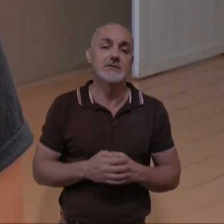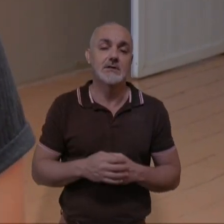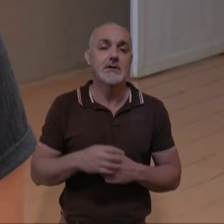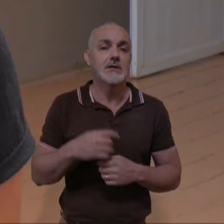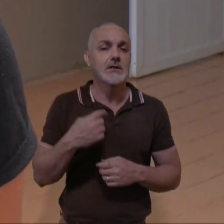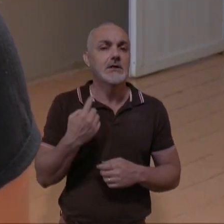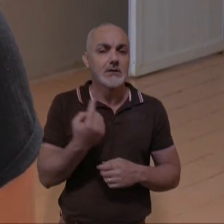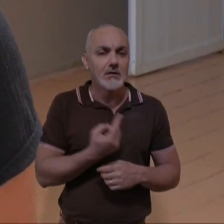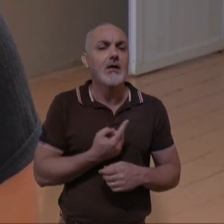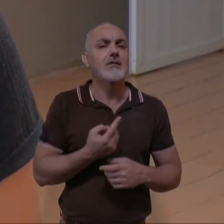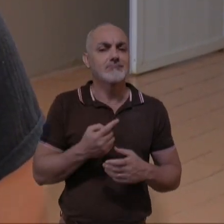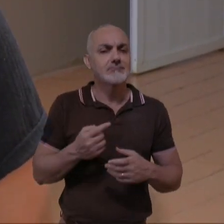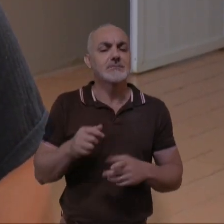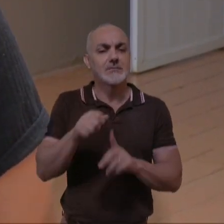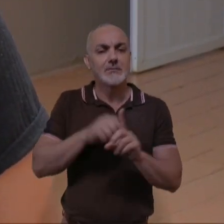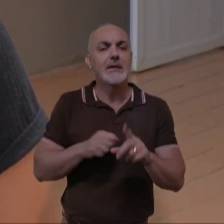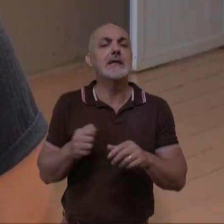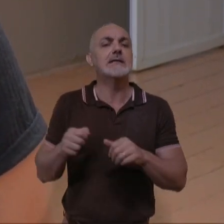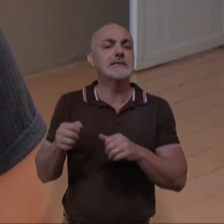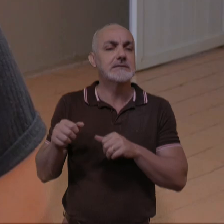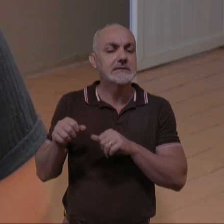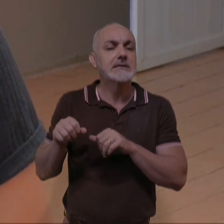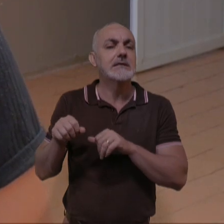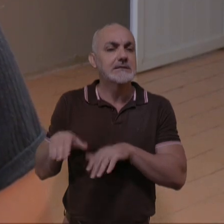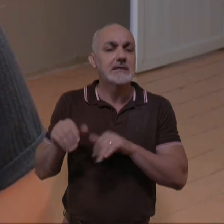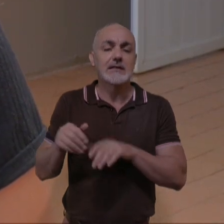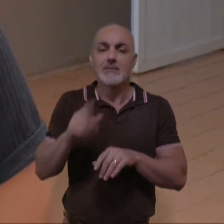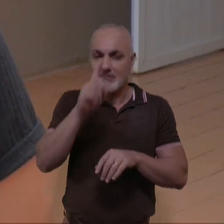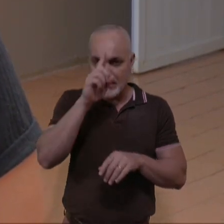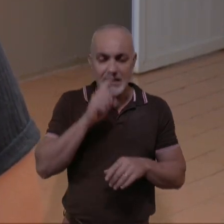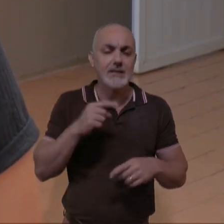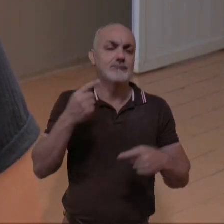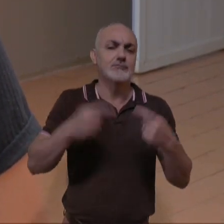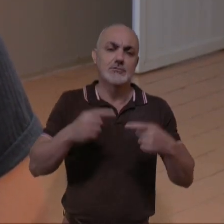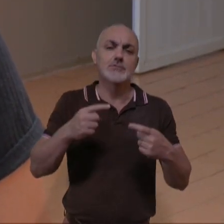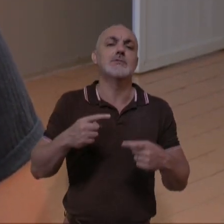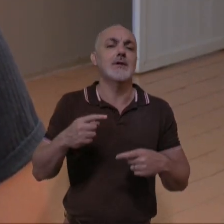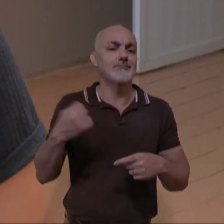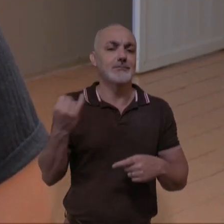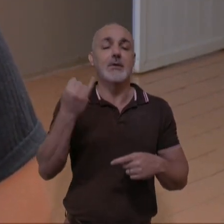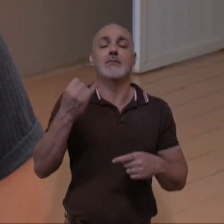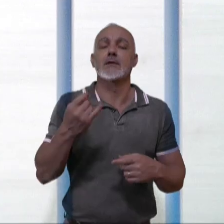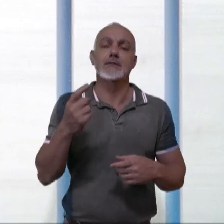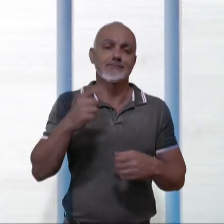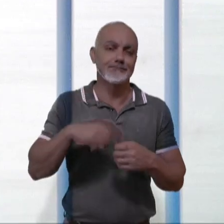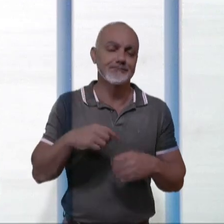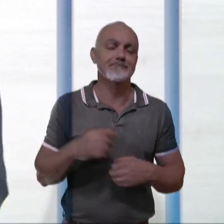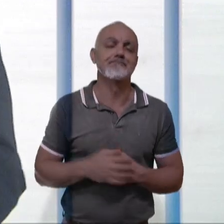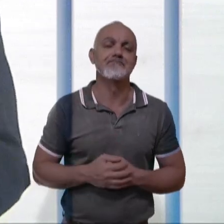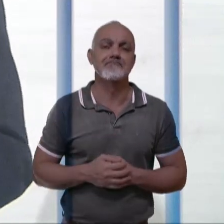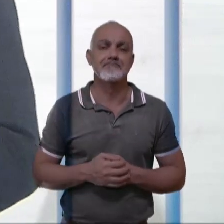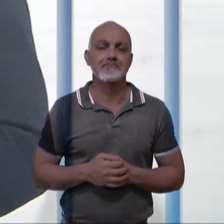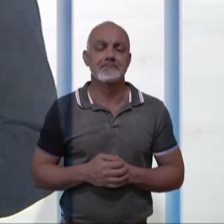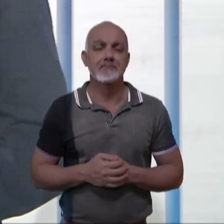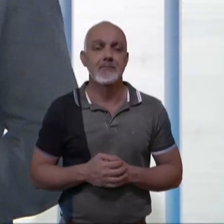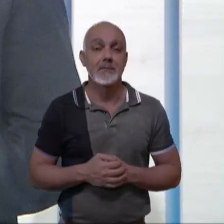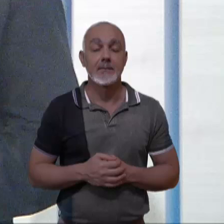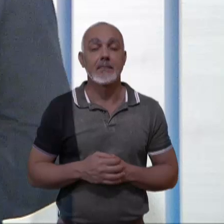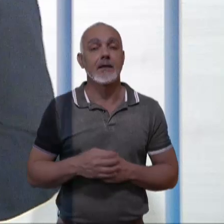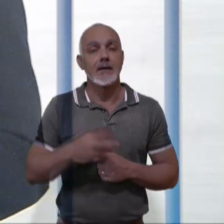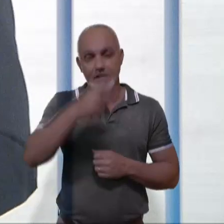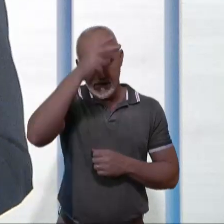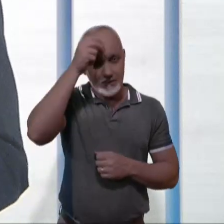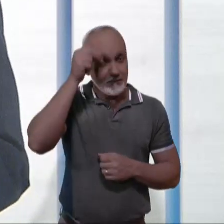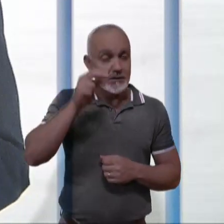Estamos ainda no Setembro Amarelo, né? Um tema muito importante para ser debatido. Volto com você aí no estúdio. Bom, e a